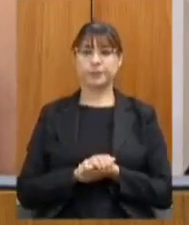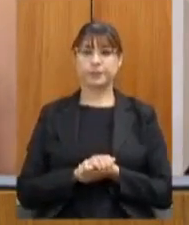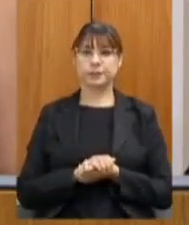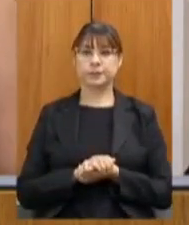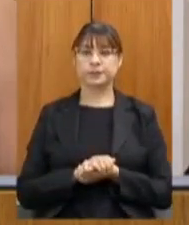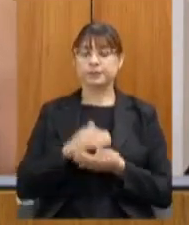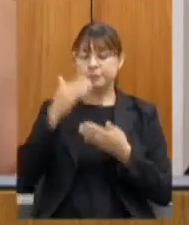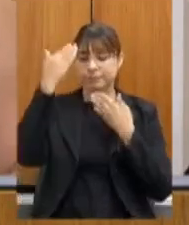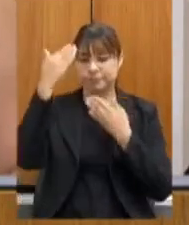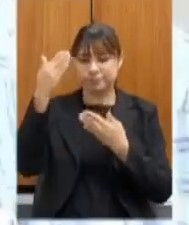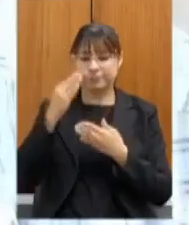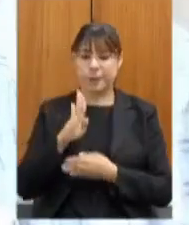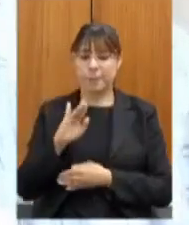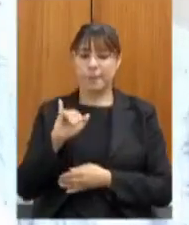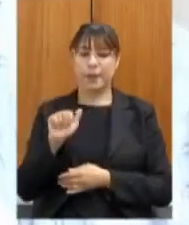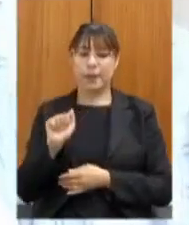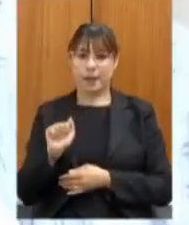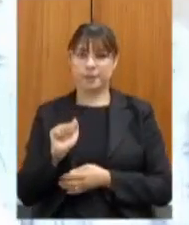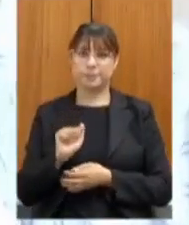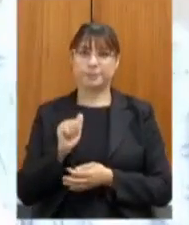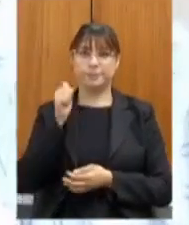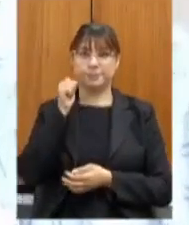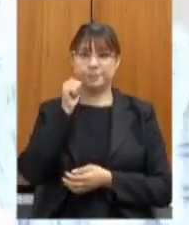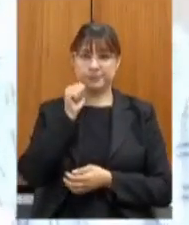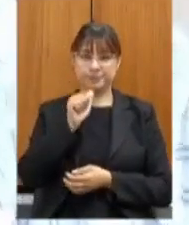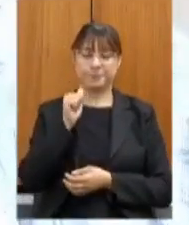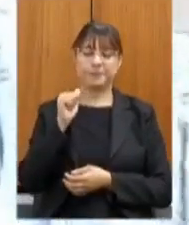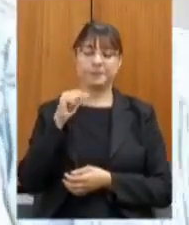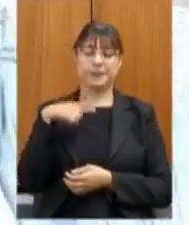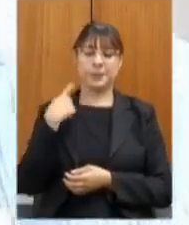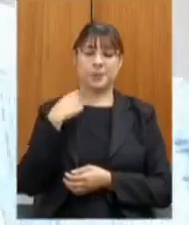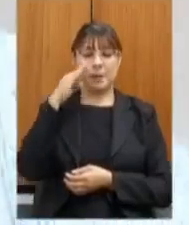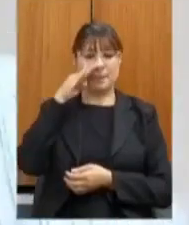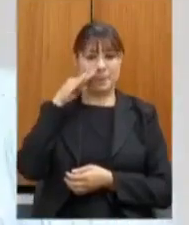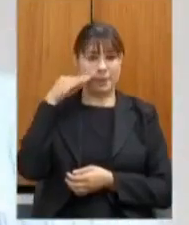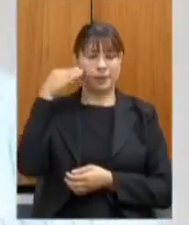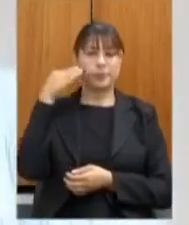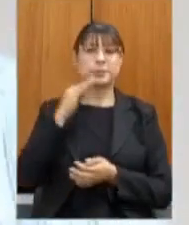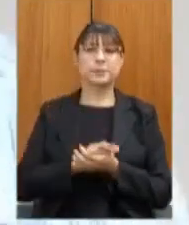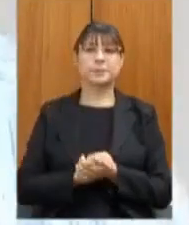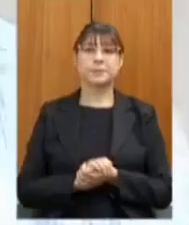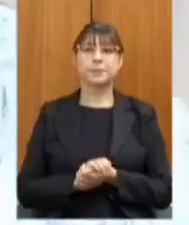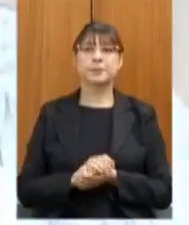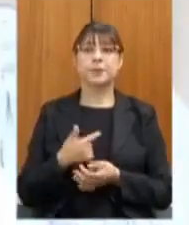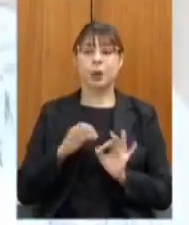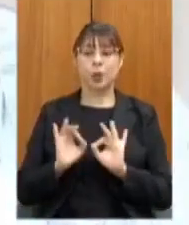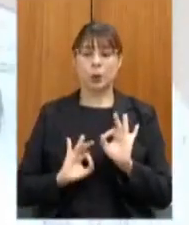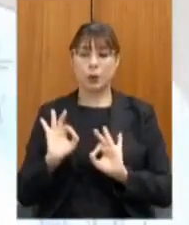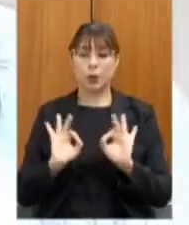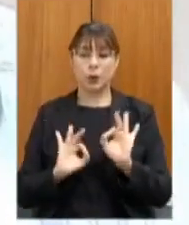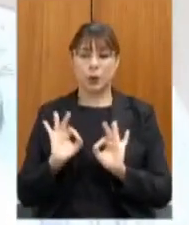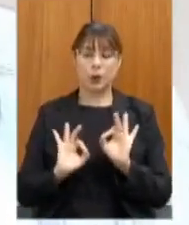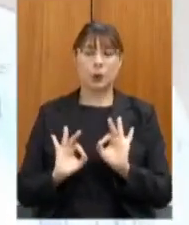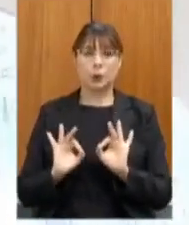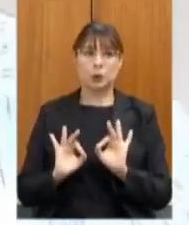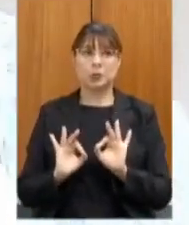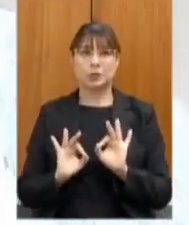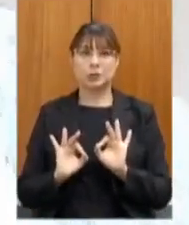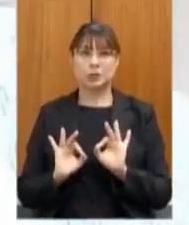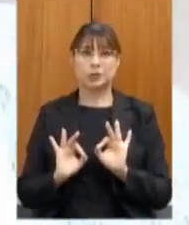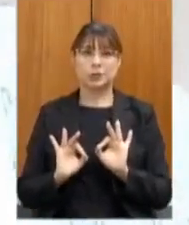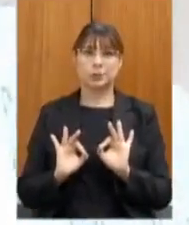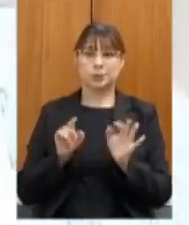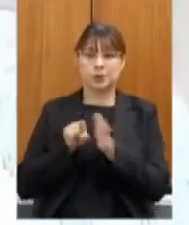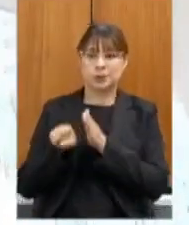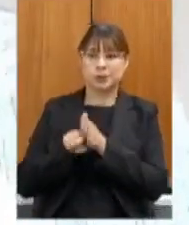obrigado deputada Beatriz Serqueira na verdade eu estava me organizando aqui ainda para poder fazer